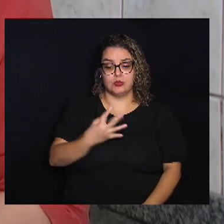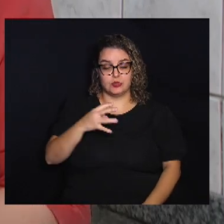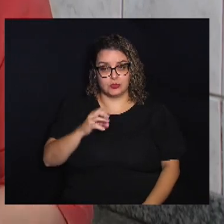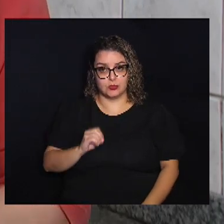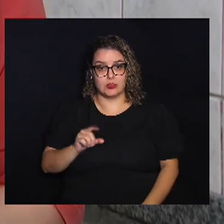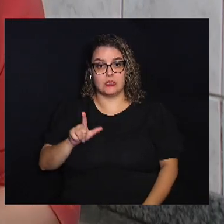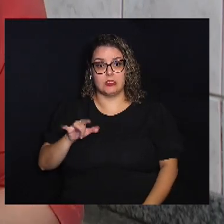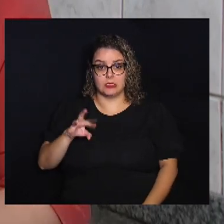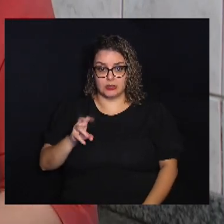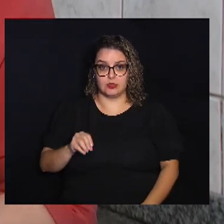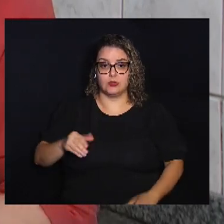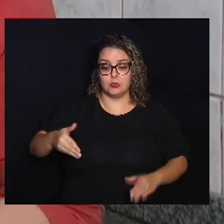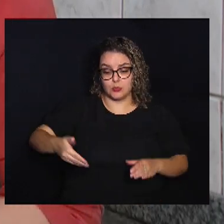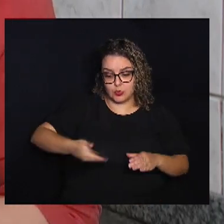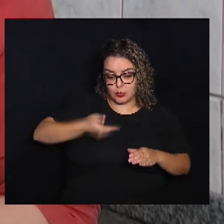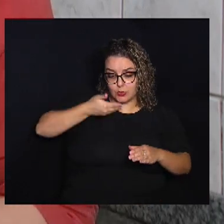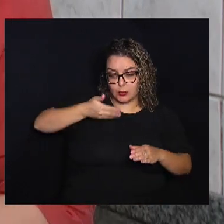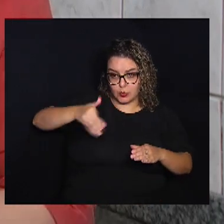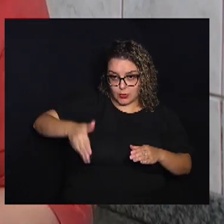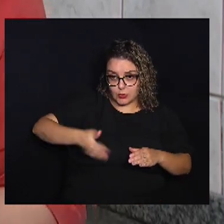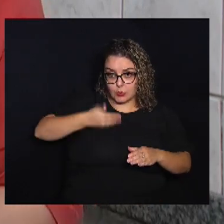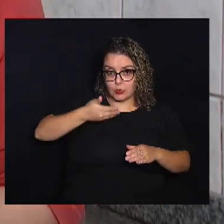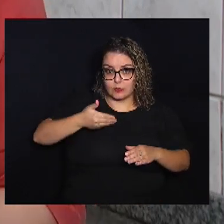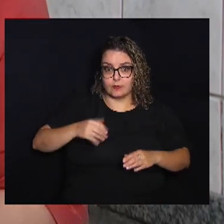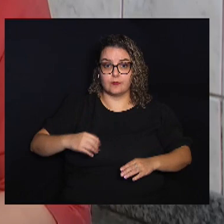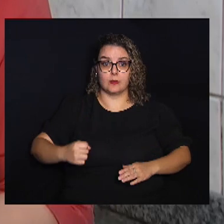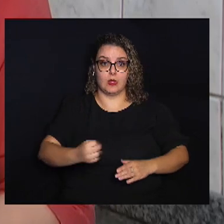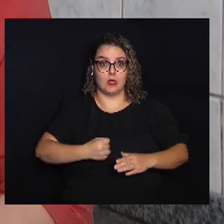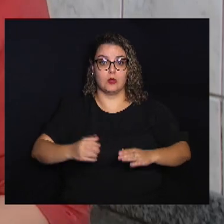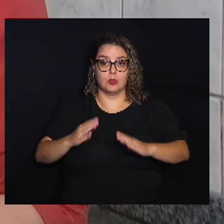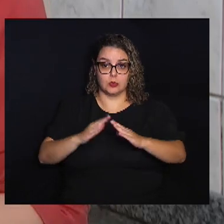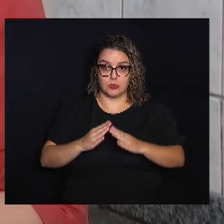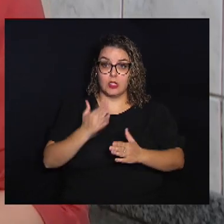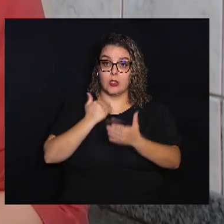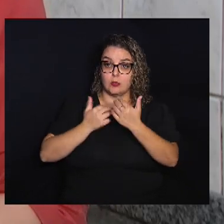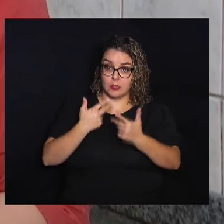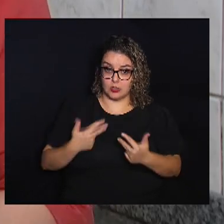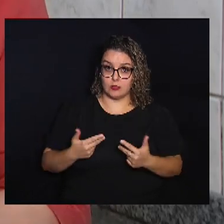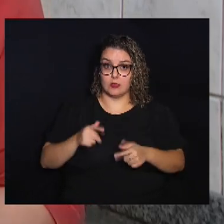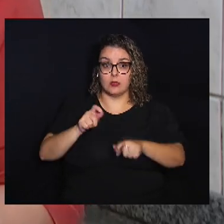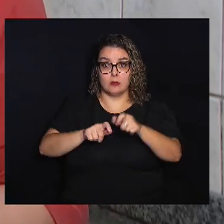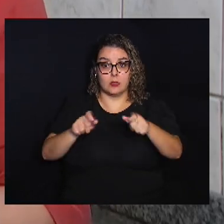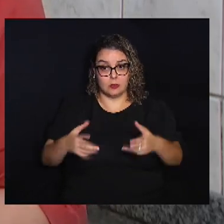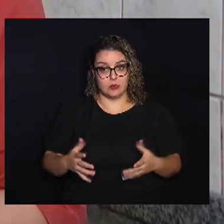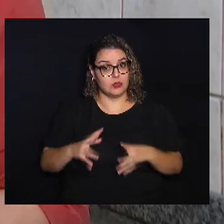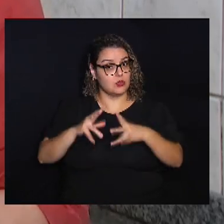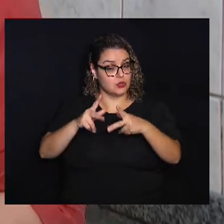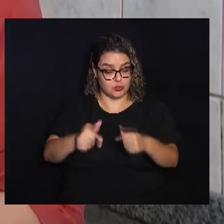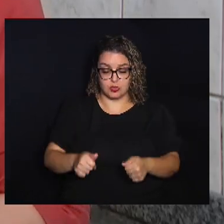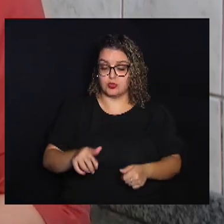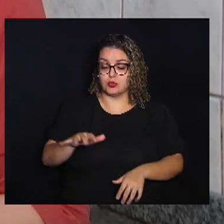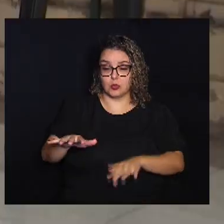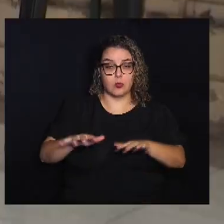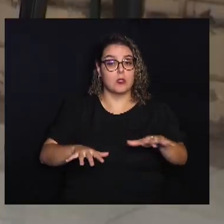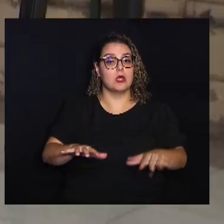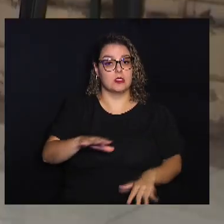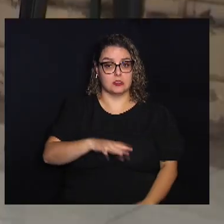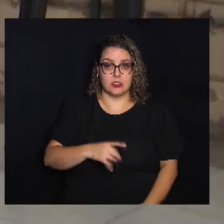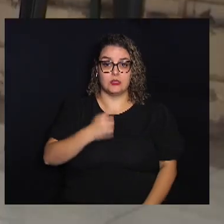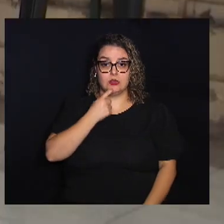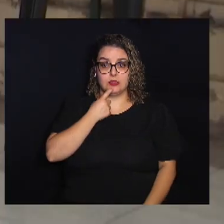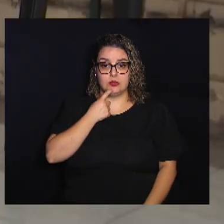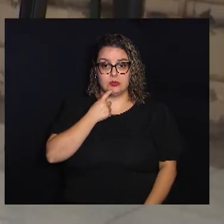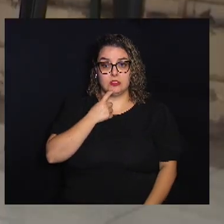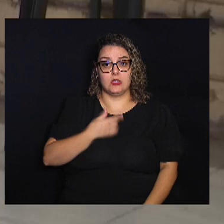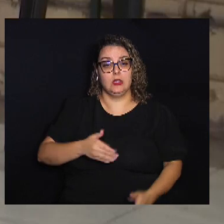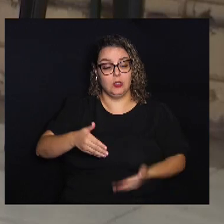de sopa Aqui na cozinha da casa Alimento que chega para pessoas De todas as regiões de Campinas Além